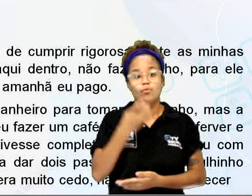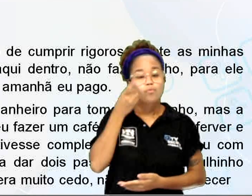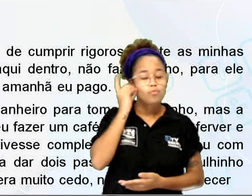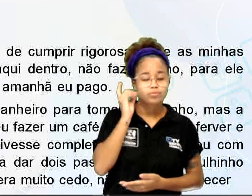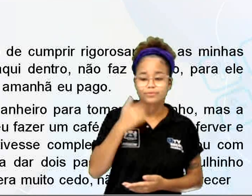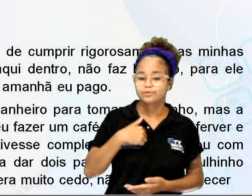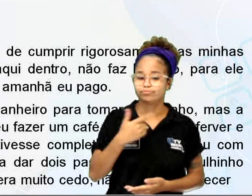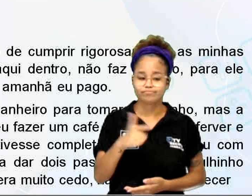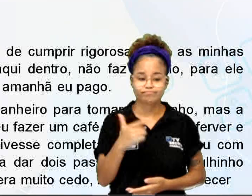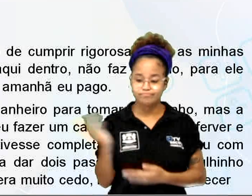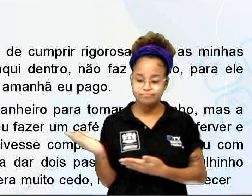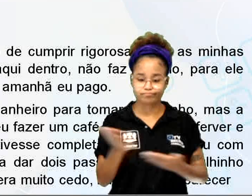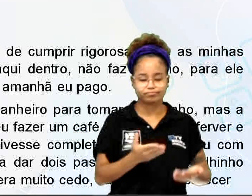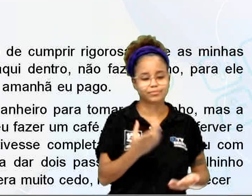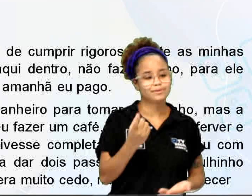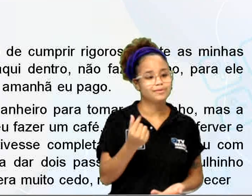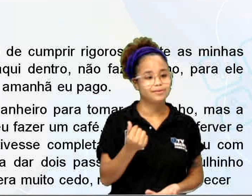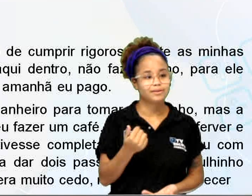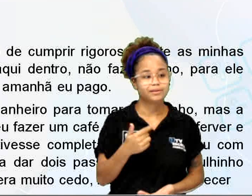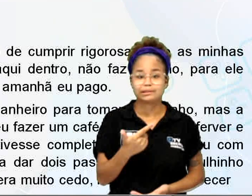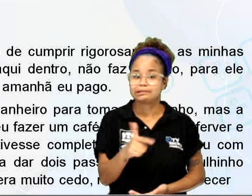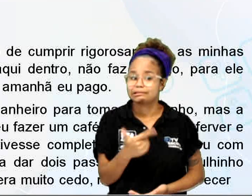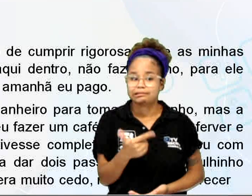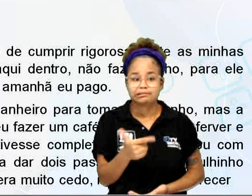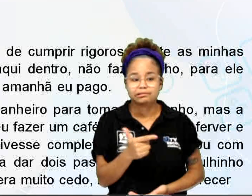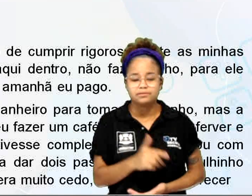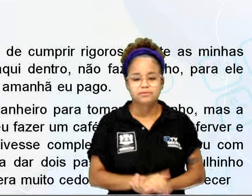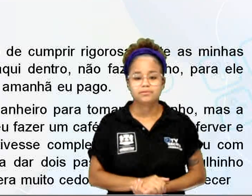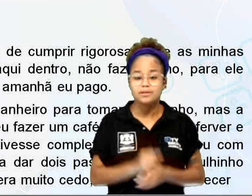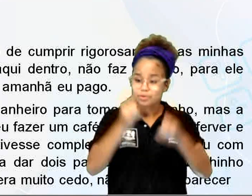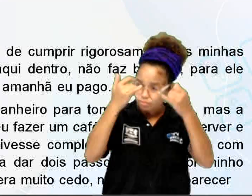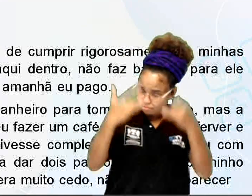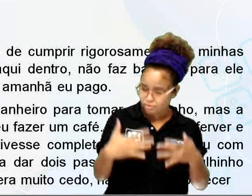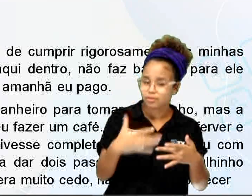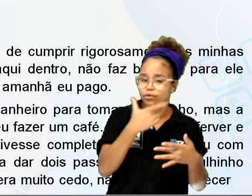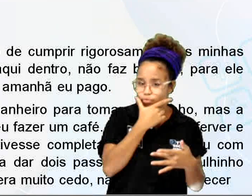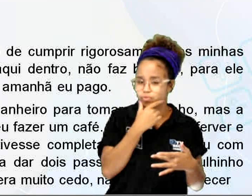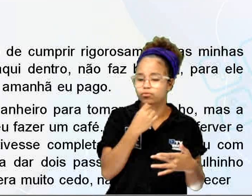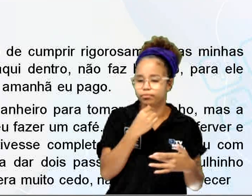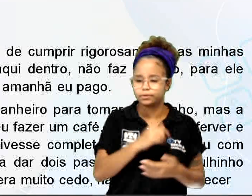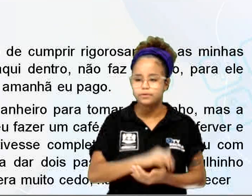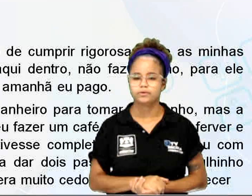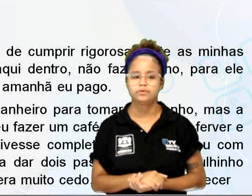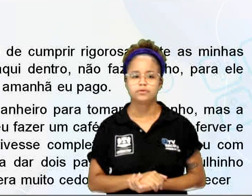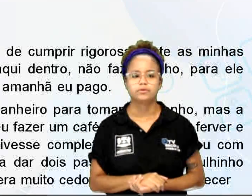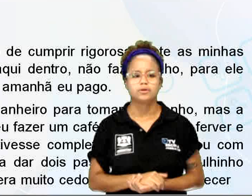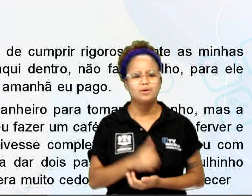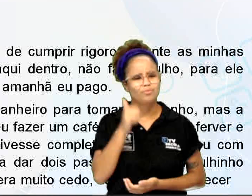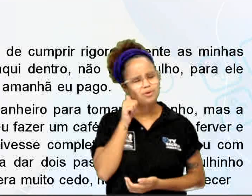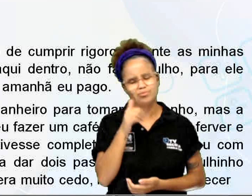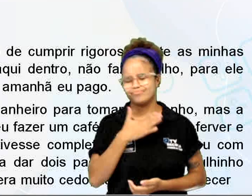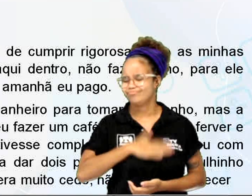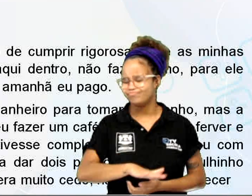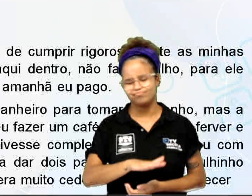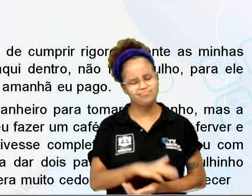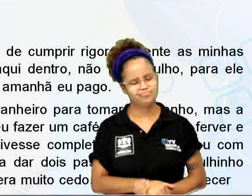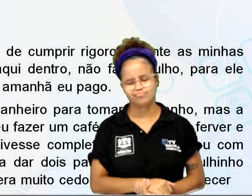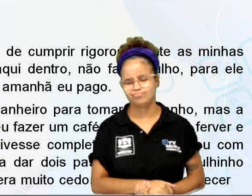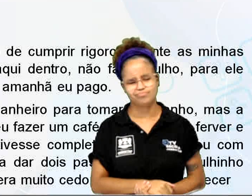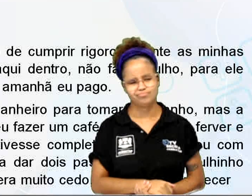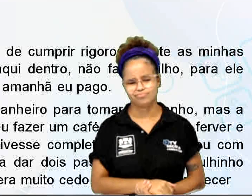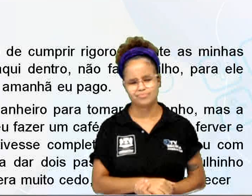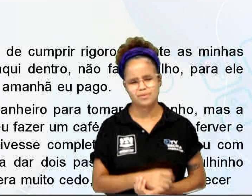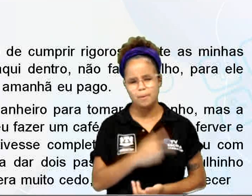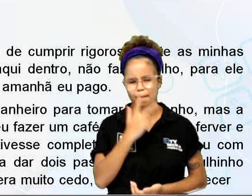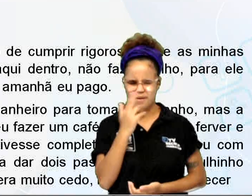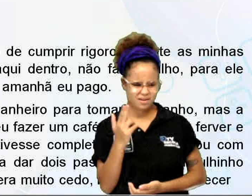eu não trouxe dinheiro da cidade. Estoa nenhum. Explique isso ao homem. Ponderou a mulher. Não gosto dessas coisas. Dá um